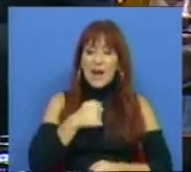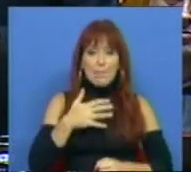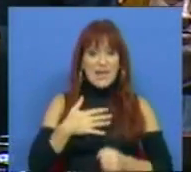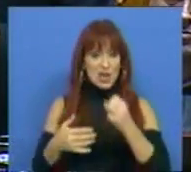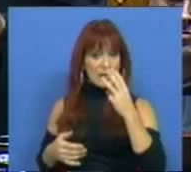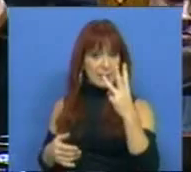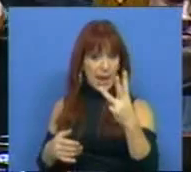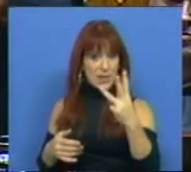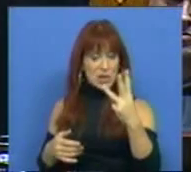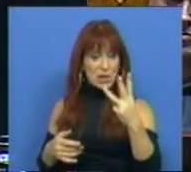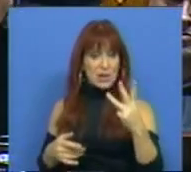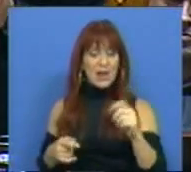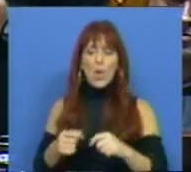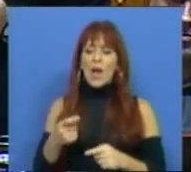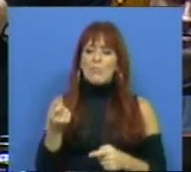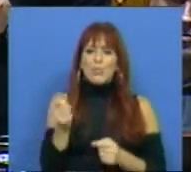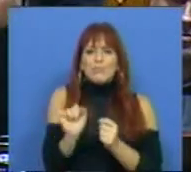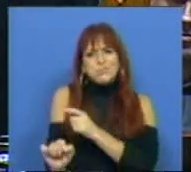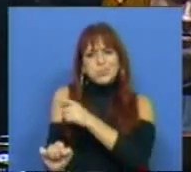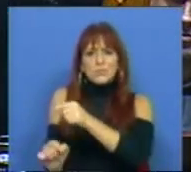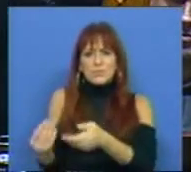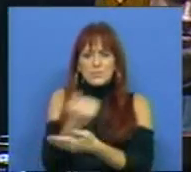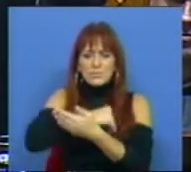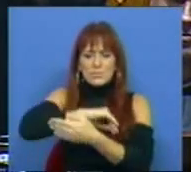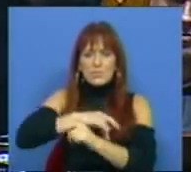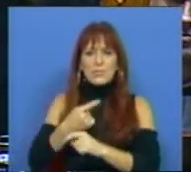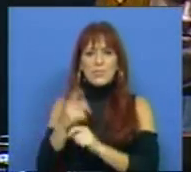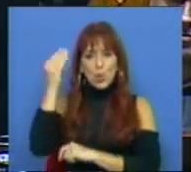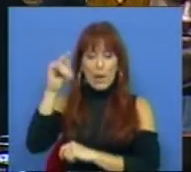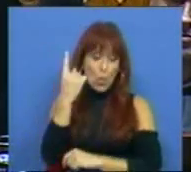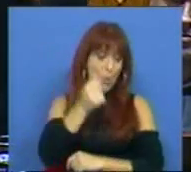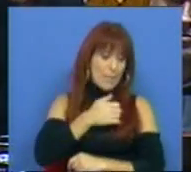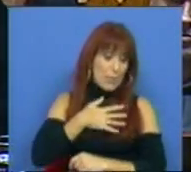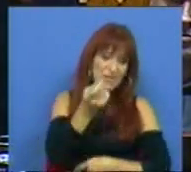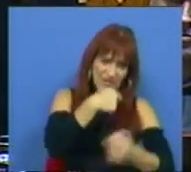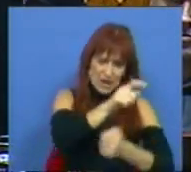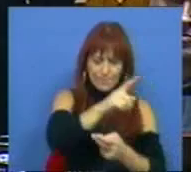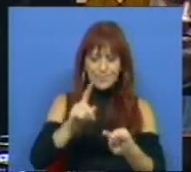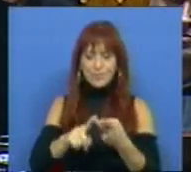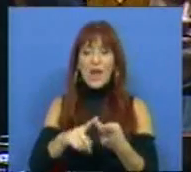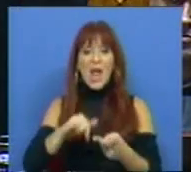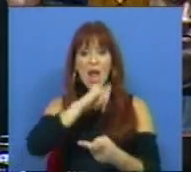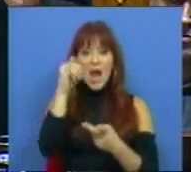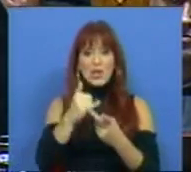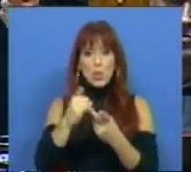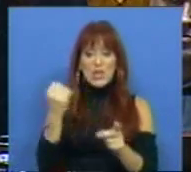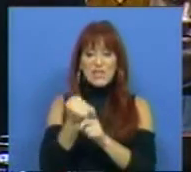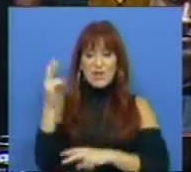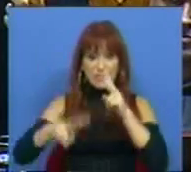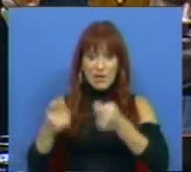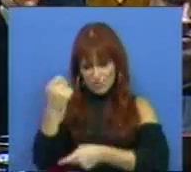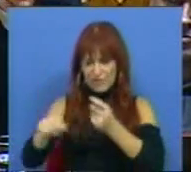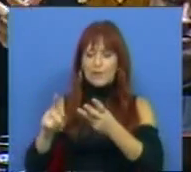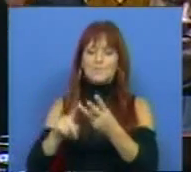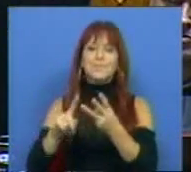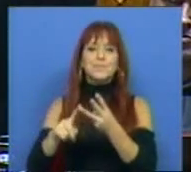empresas com os ativos do banco. Uma tem propriedades, vai vendê-lo. A segunda tem serviços financeiros,